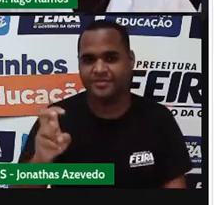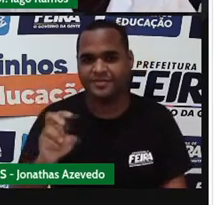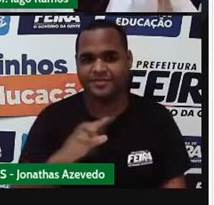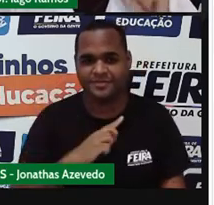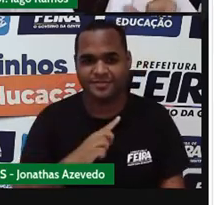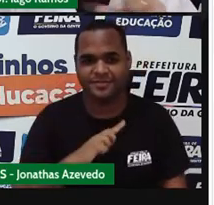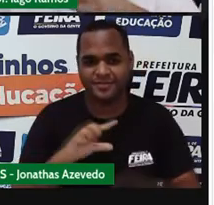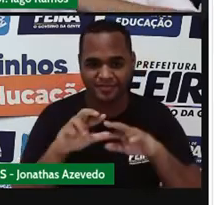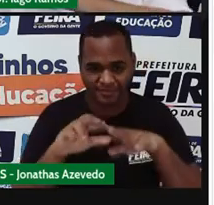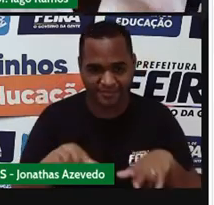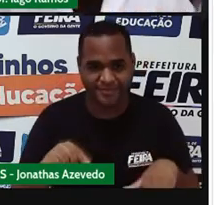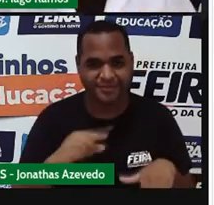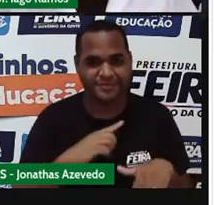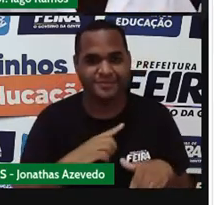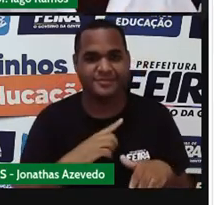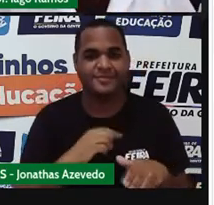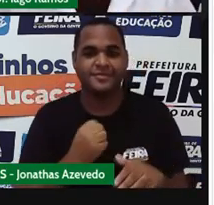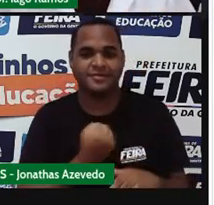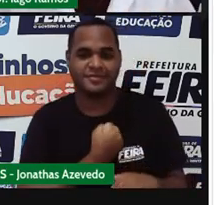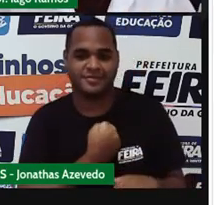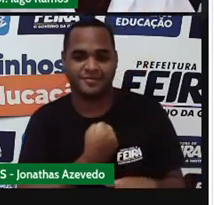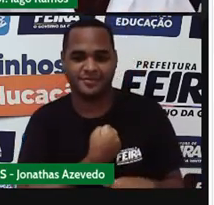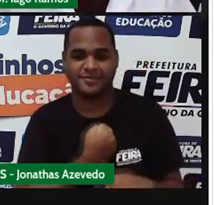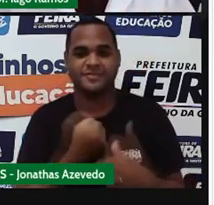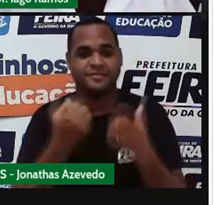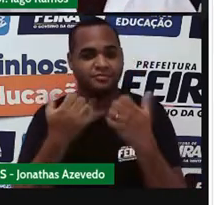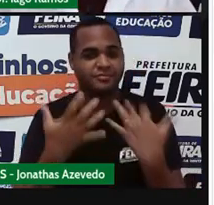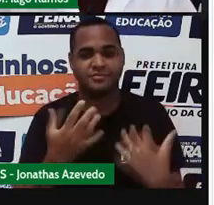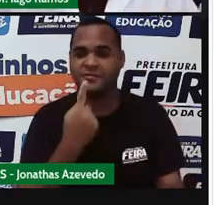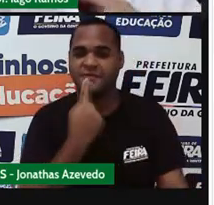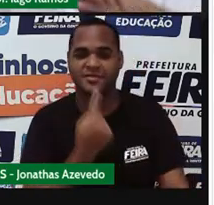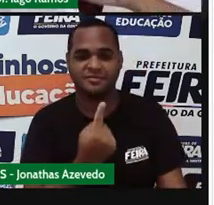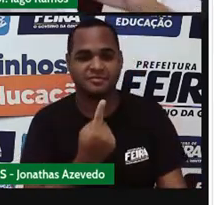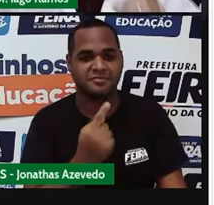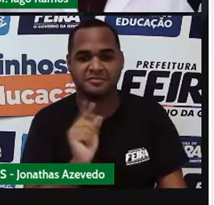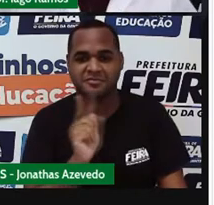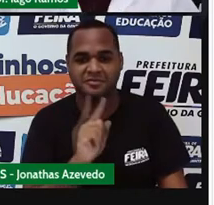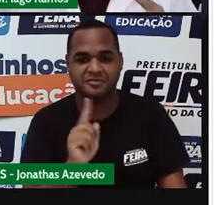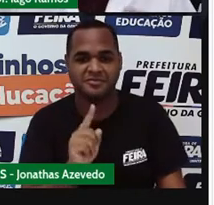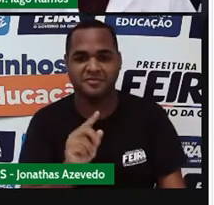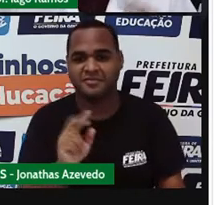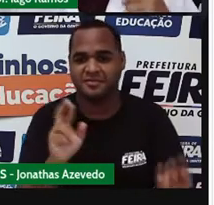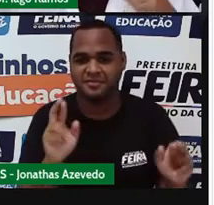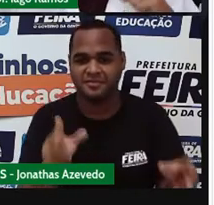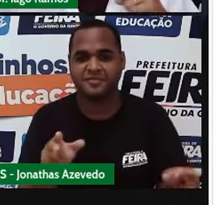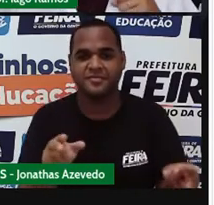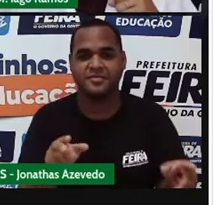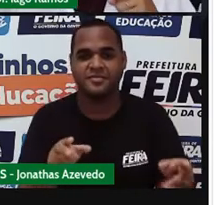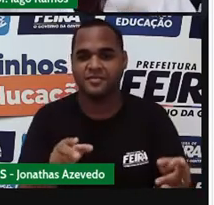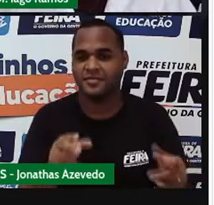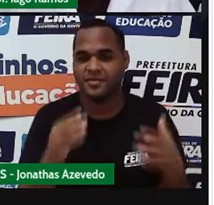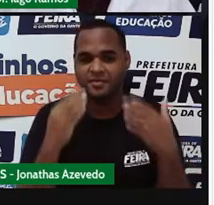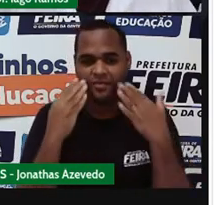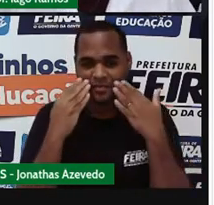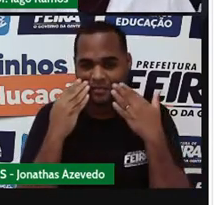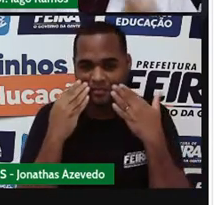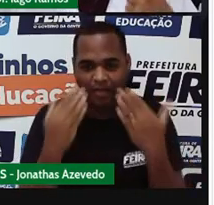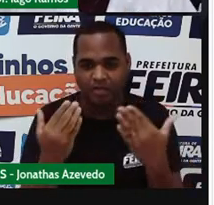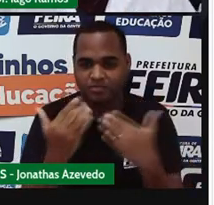Então, existe aí um número que não foi falado. Existe aí um número que não foi dito, não foi mostrado.